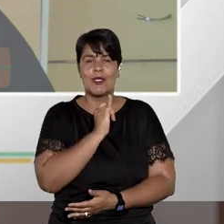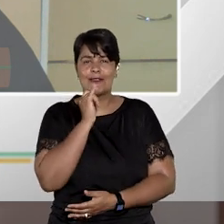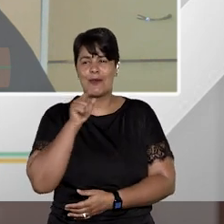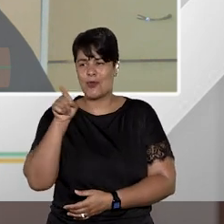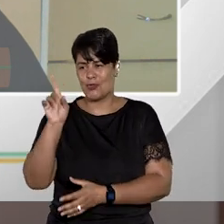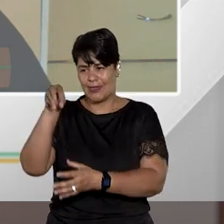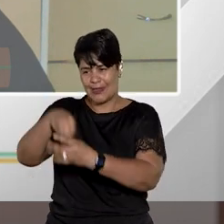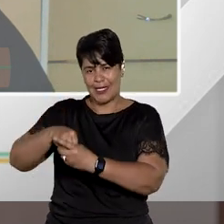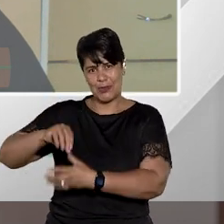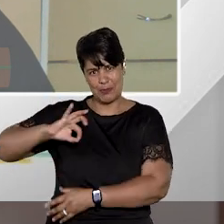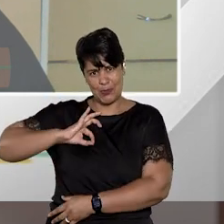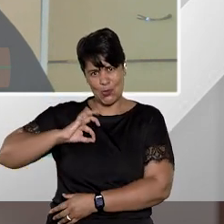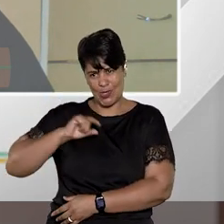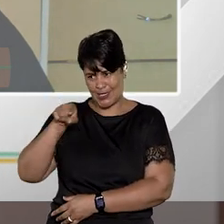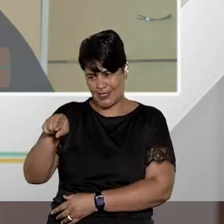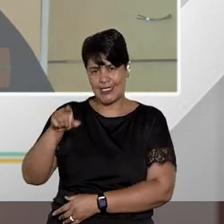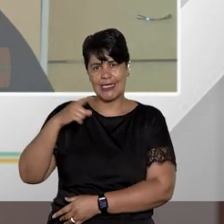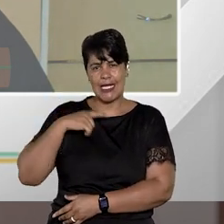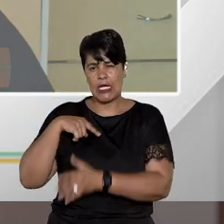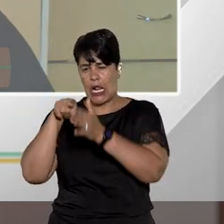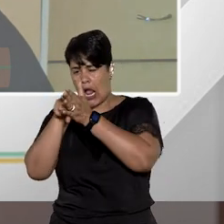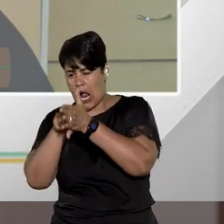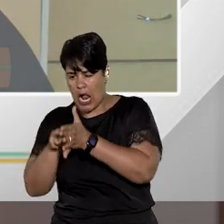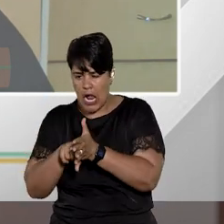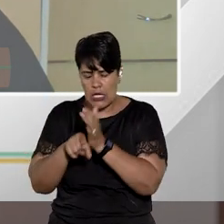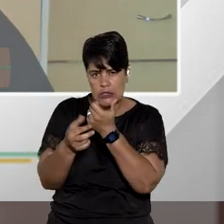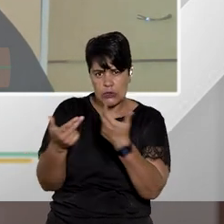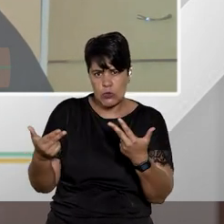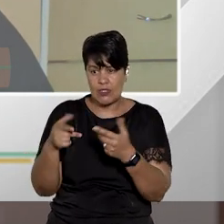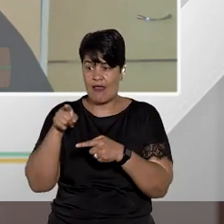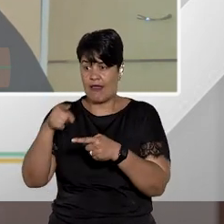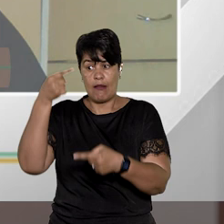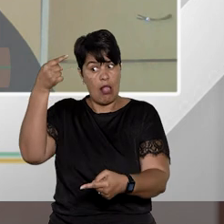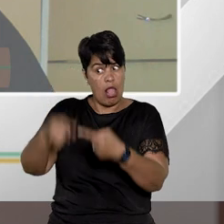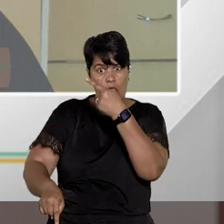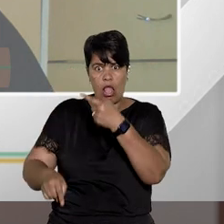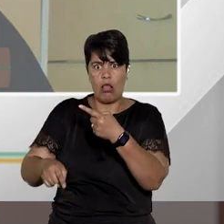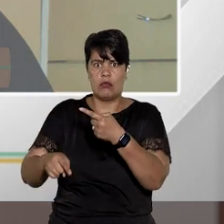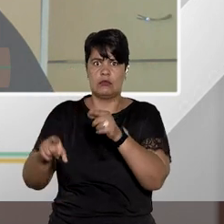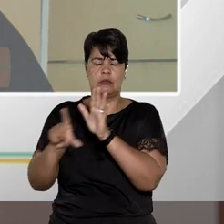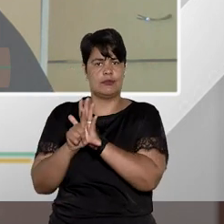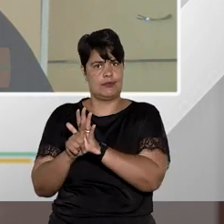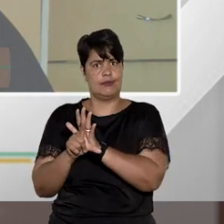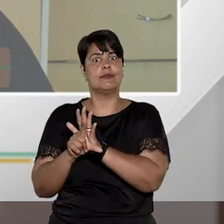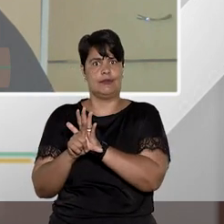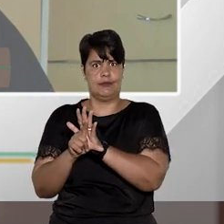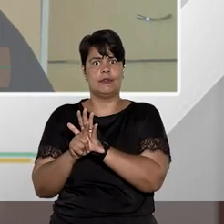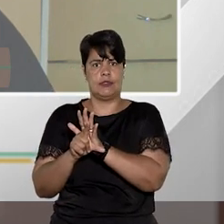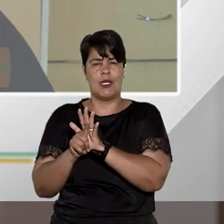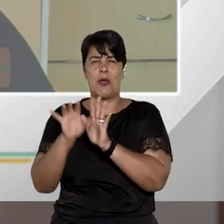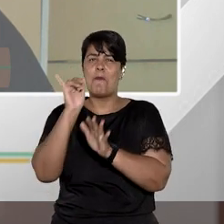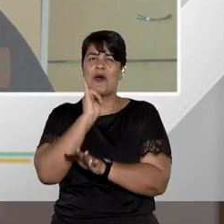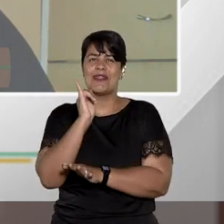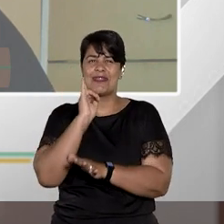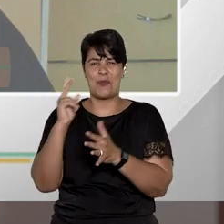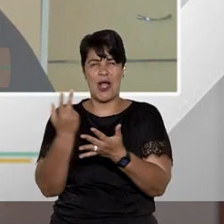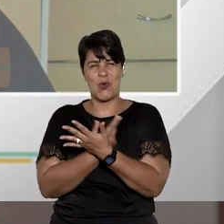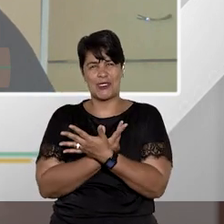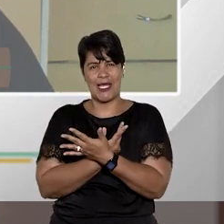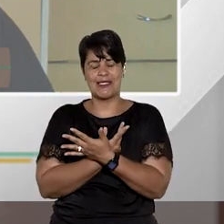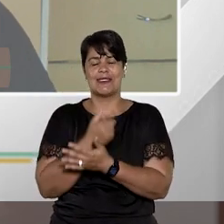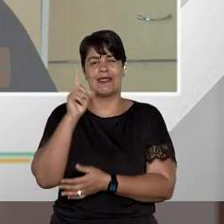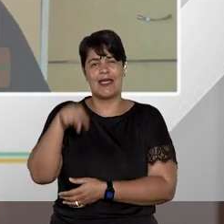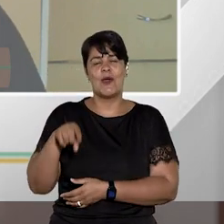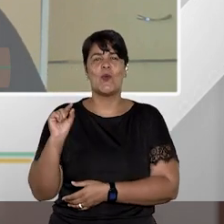policial ele tem uma situação de ilegalidade muito flagrante. Então, o exemplo aí mais comum, um